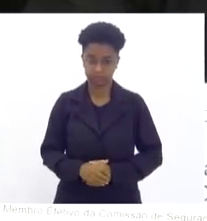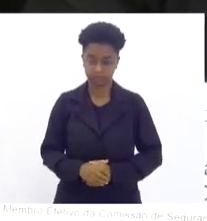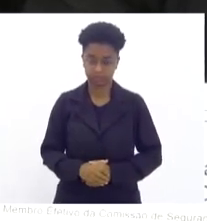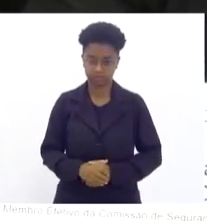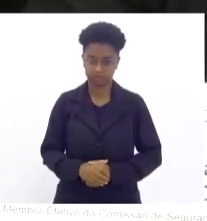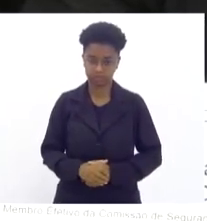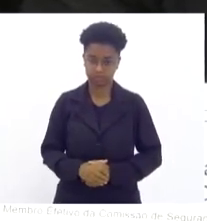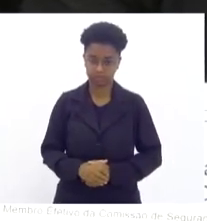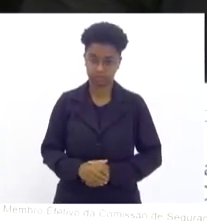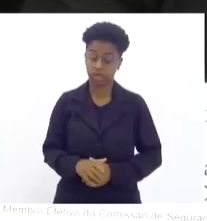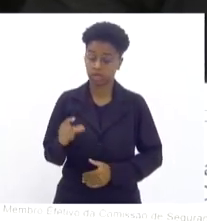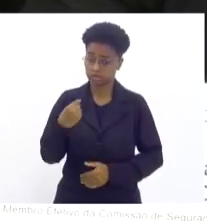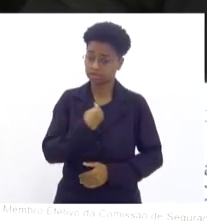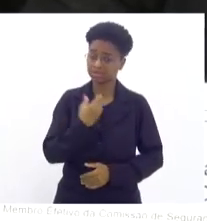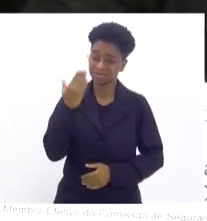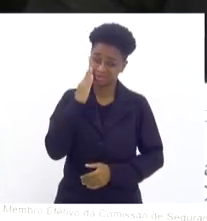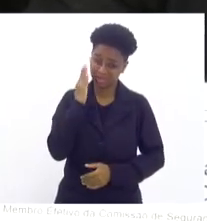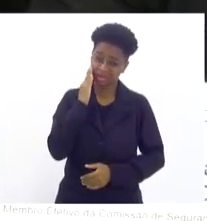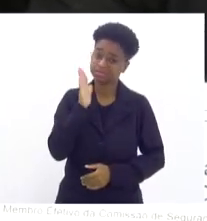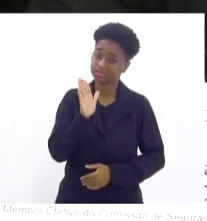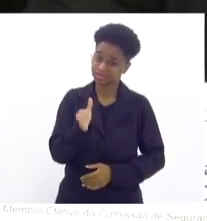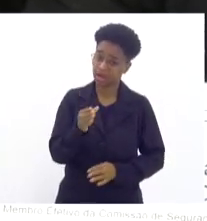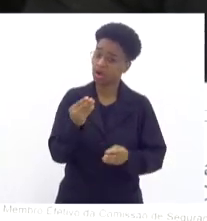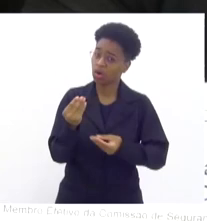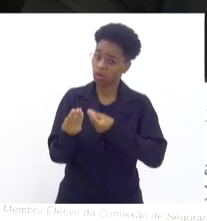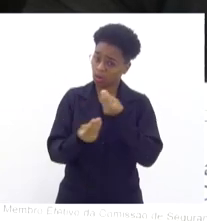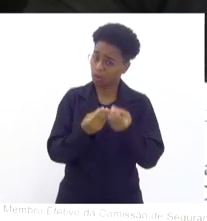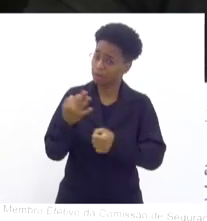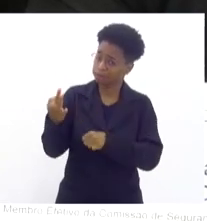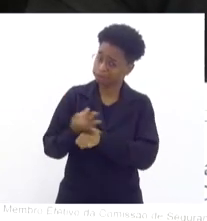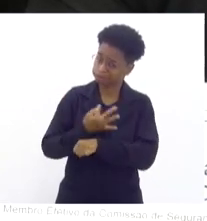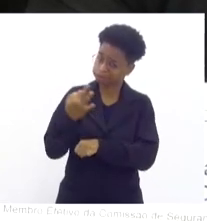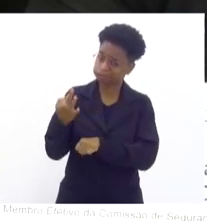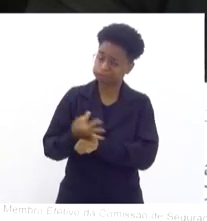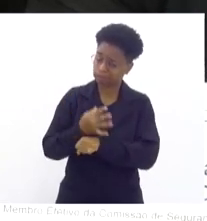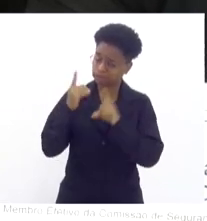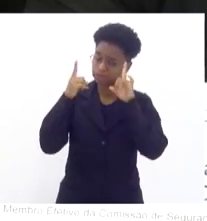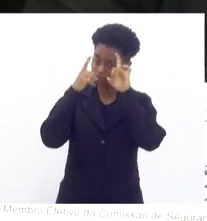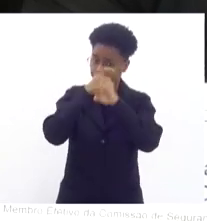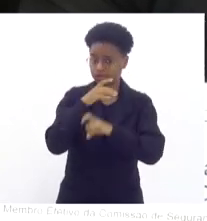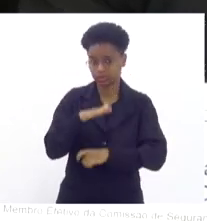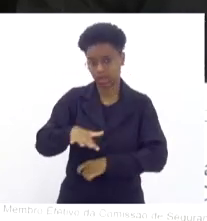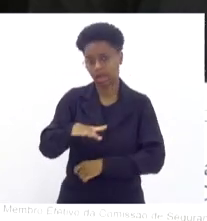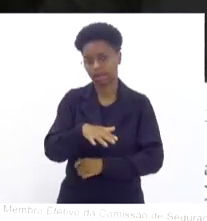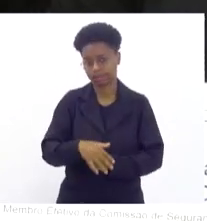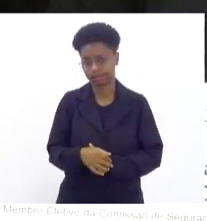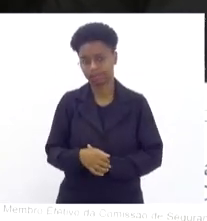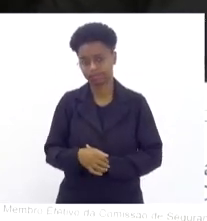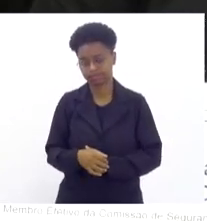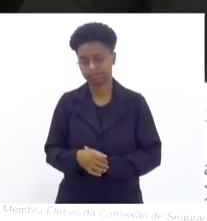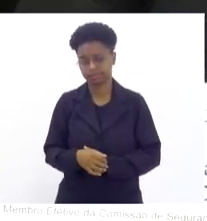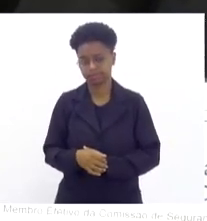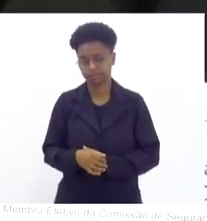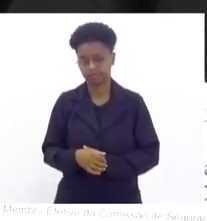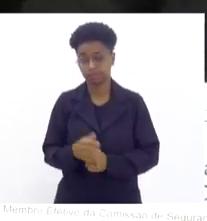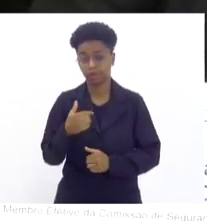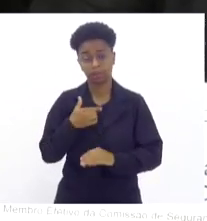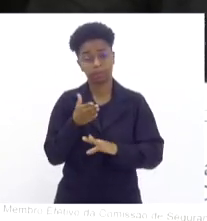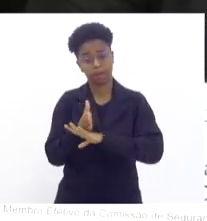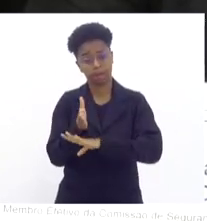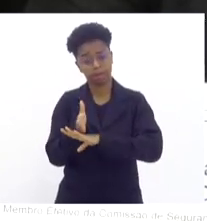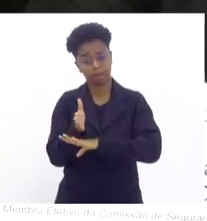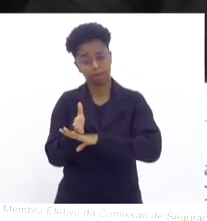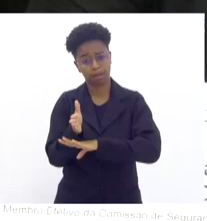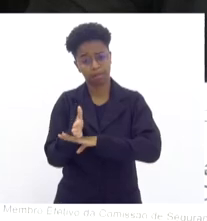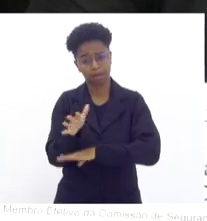É do nosso conhecimento como está insustentável a área de Jacarepaguá. Eu frequento muito a área de Bras de